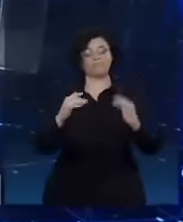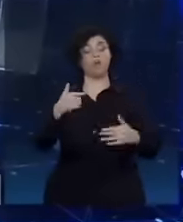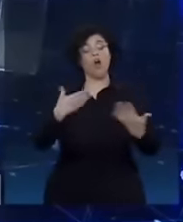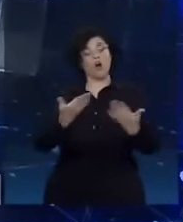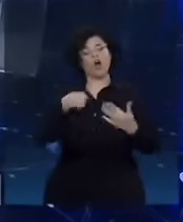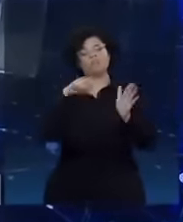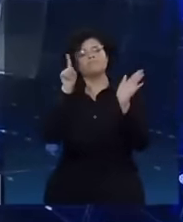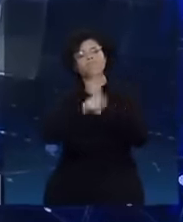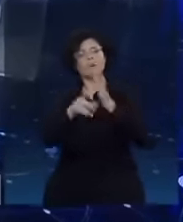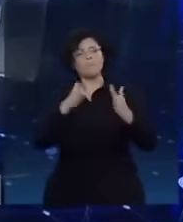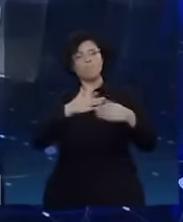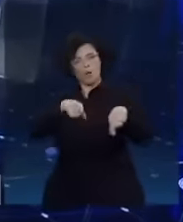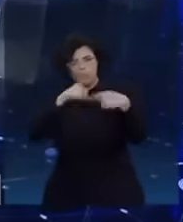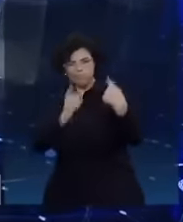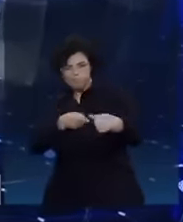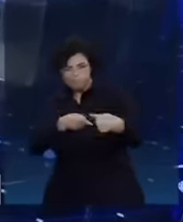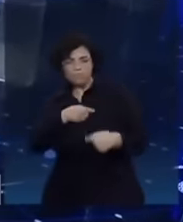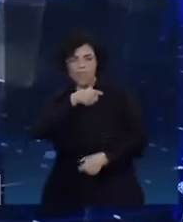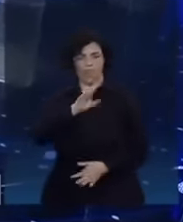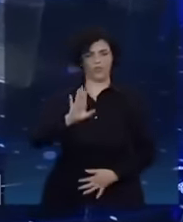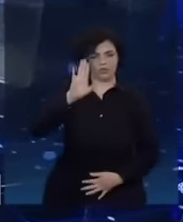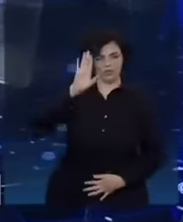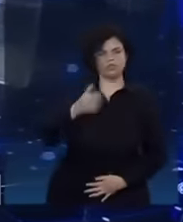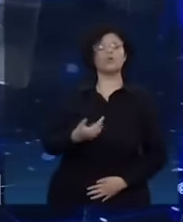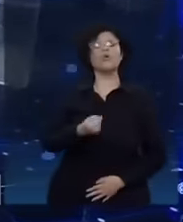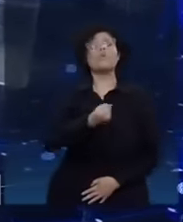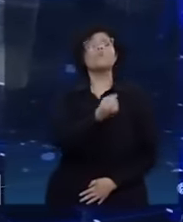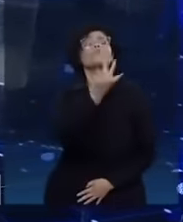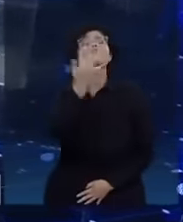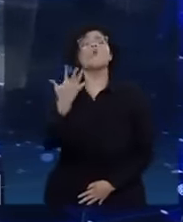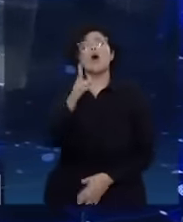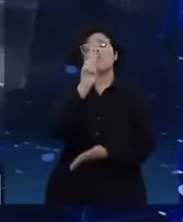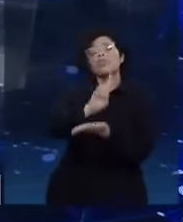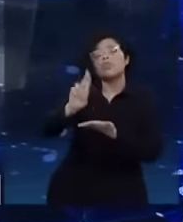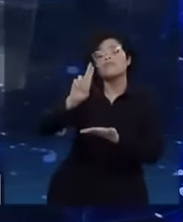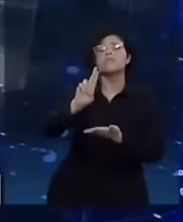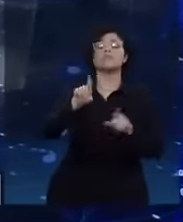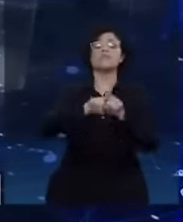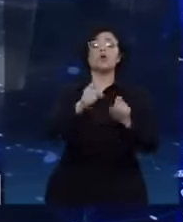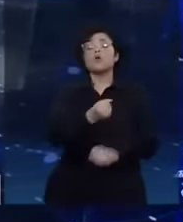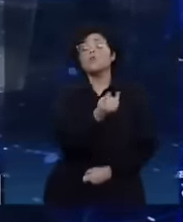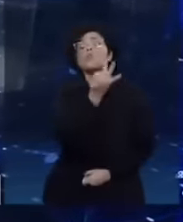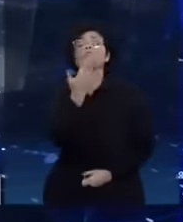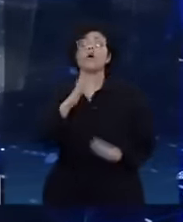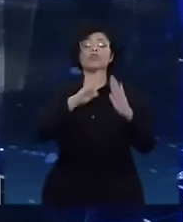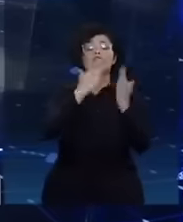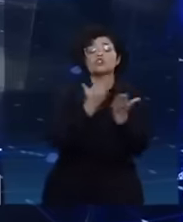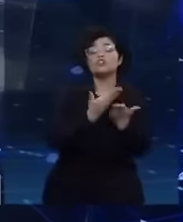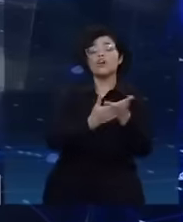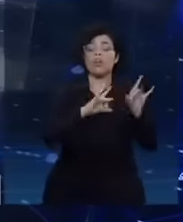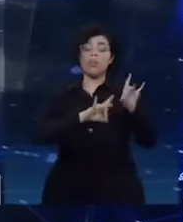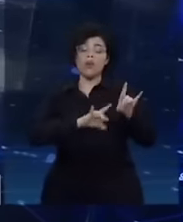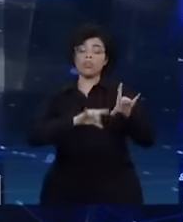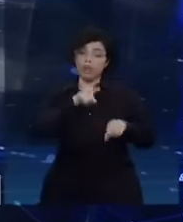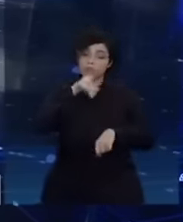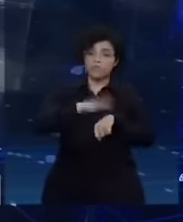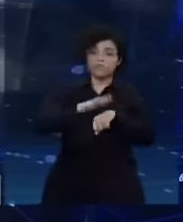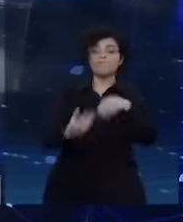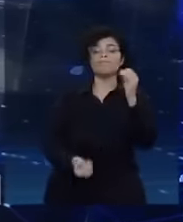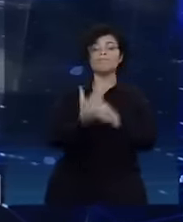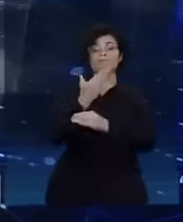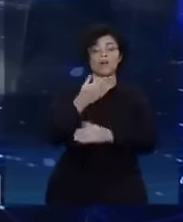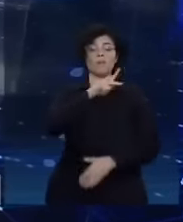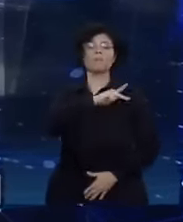adversário. Quantas universidades e quantas escolas técnicas o senhor fez com o presidente da República?